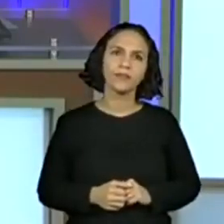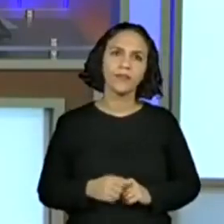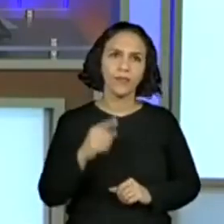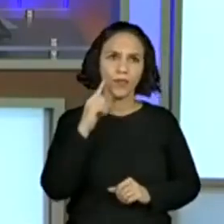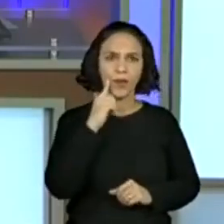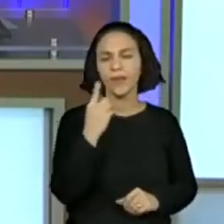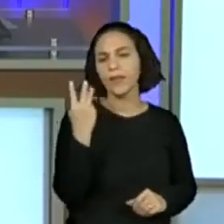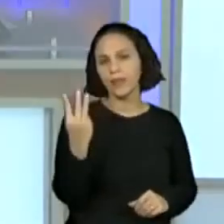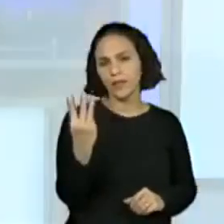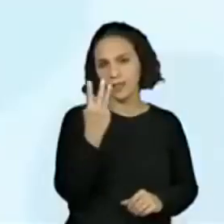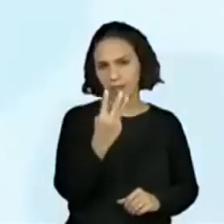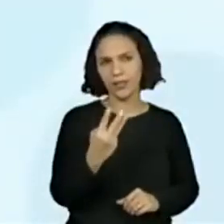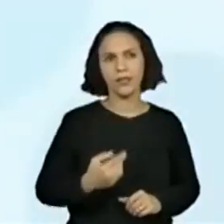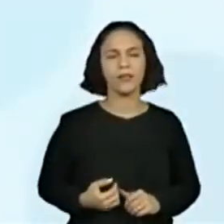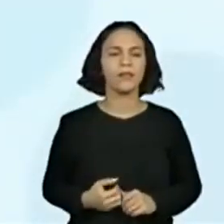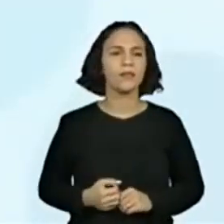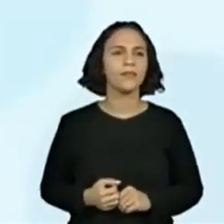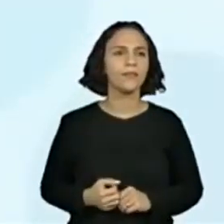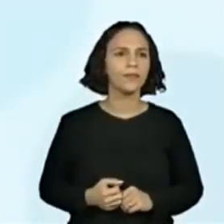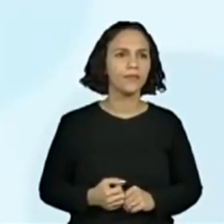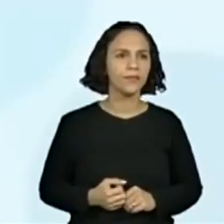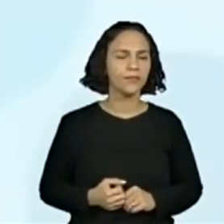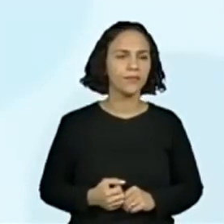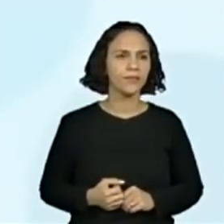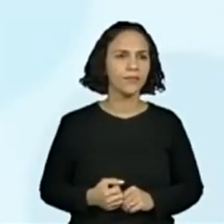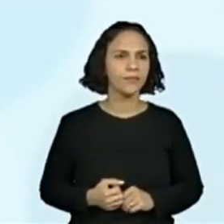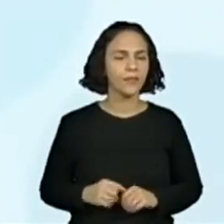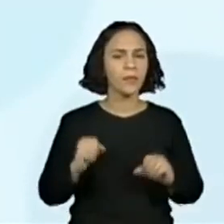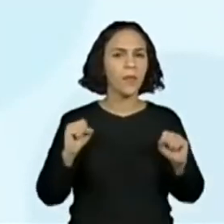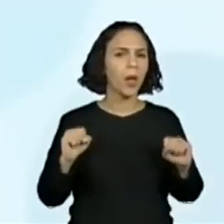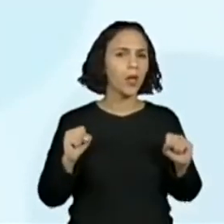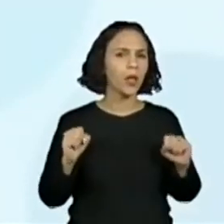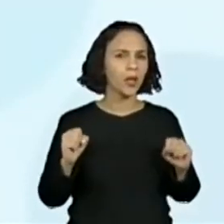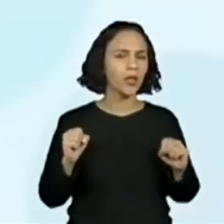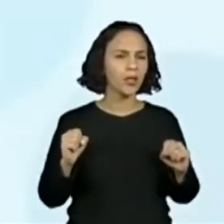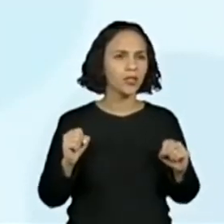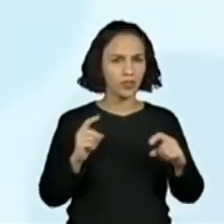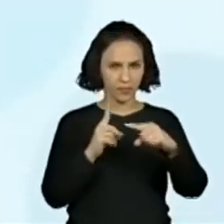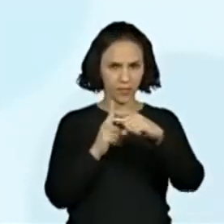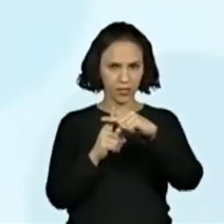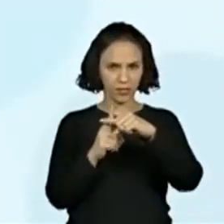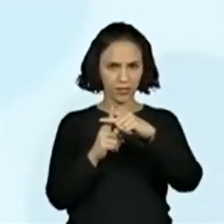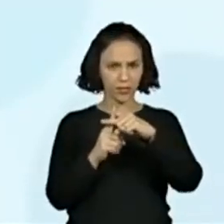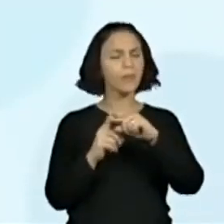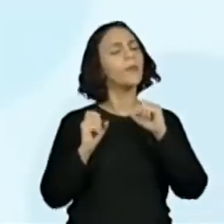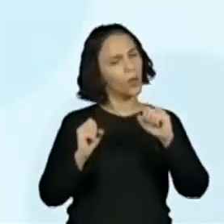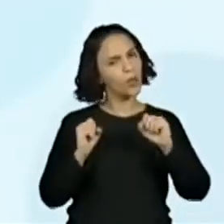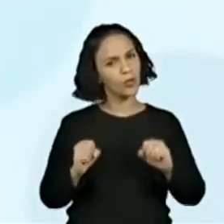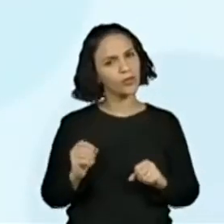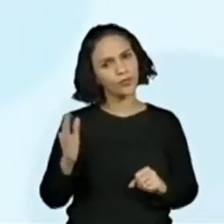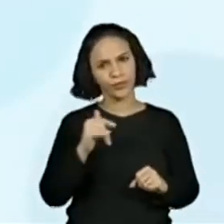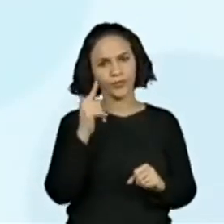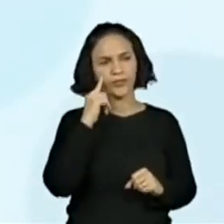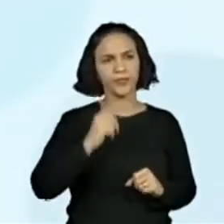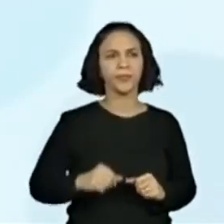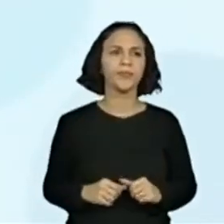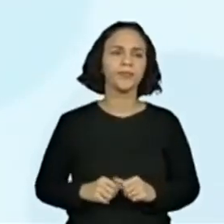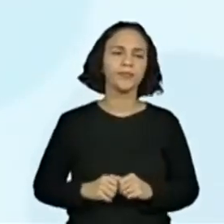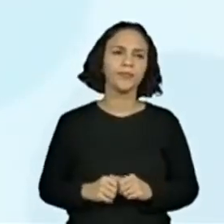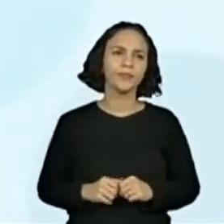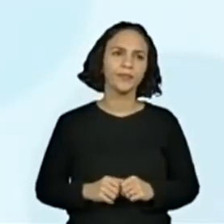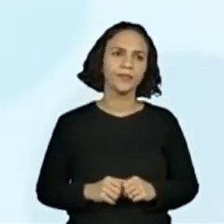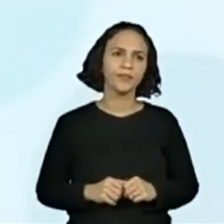33. Eu posso fazer de adição, professora? Pode? Vamos lá de adição, então, agora.